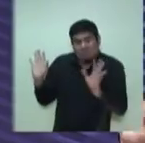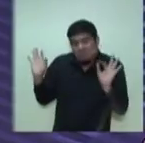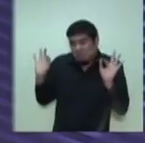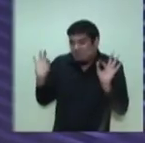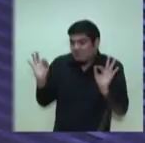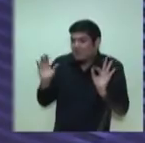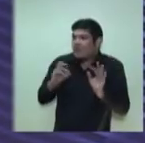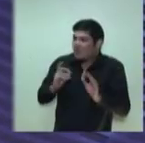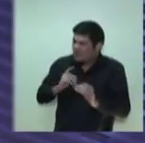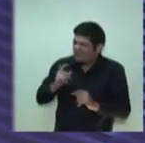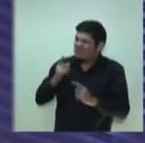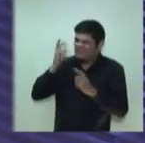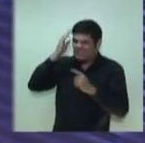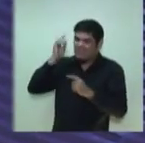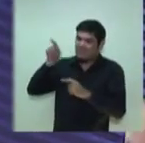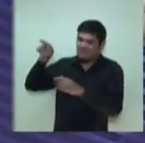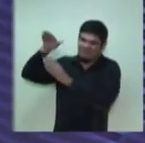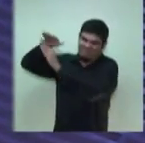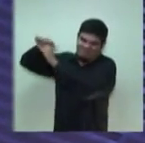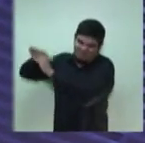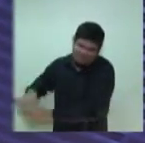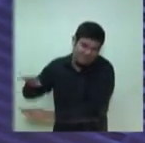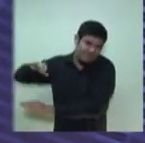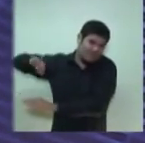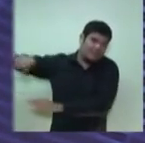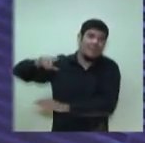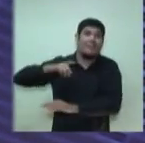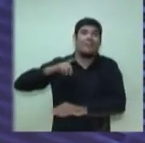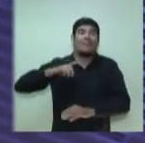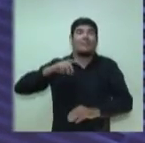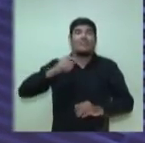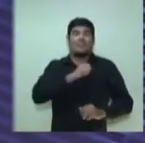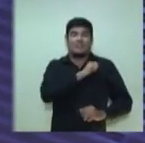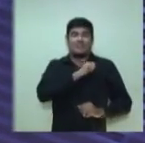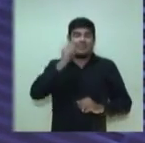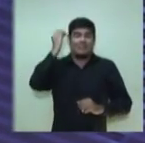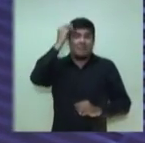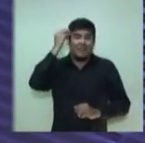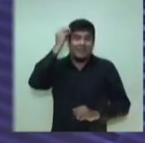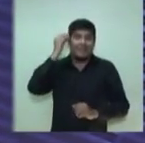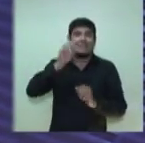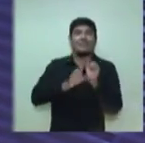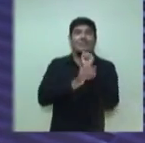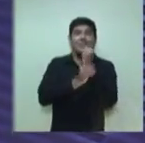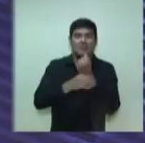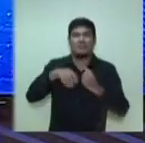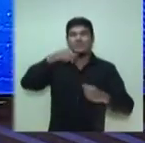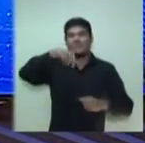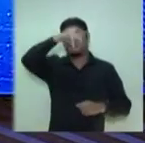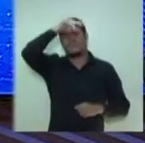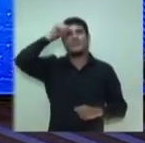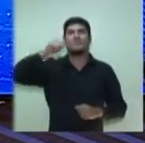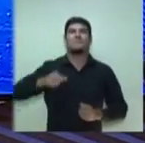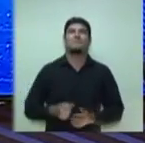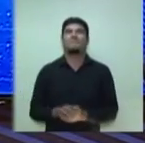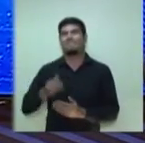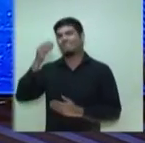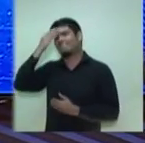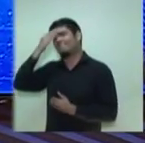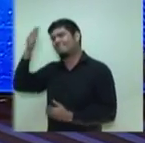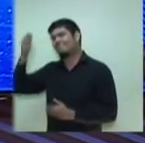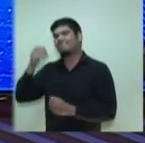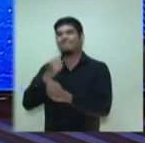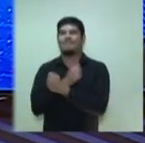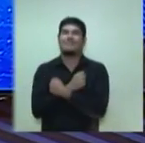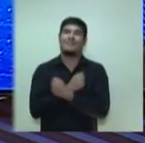de derrotá-lo em nome da experiência e da segurança para a cidade de Manaus. Obrigado, Silva. Um grande abraço. E assim, nós